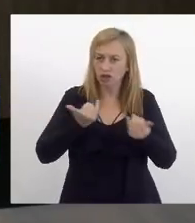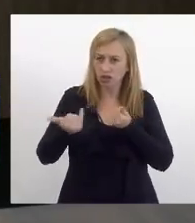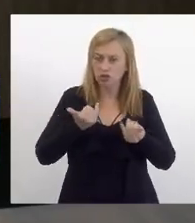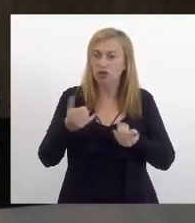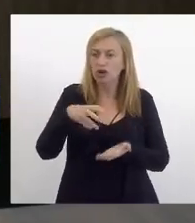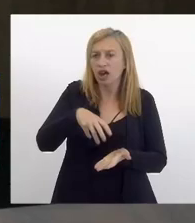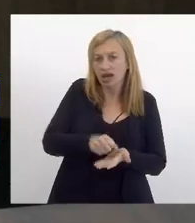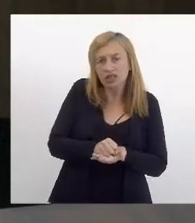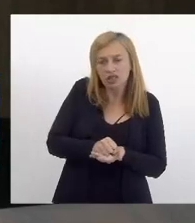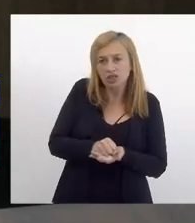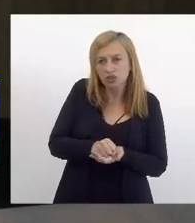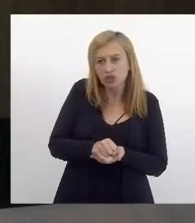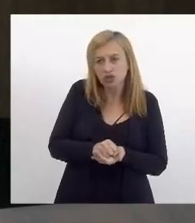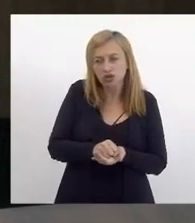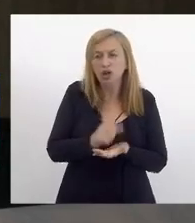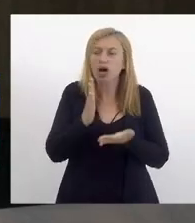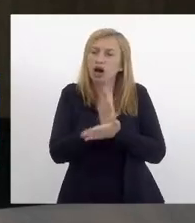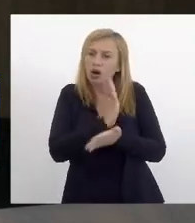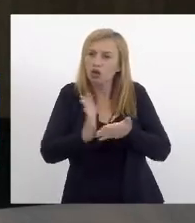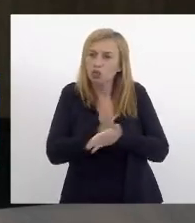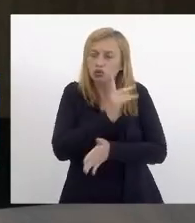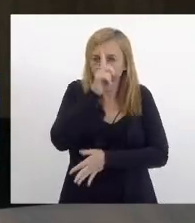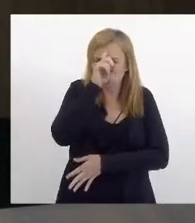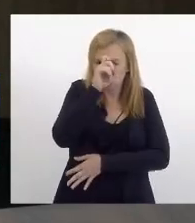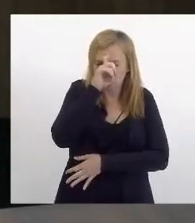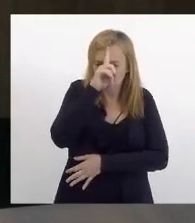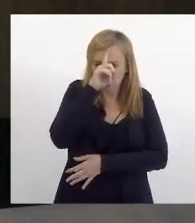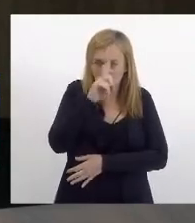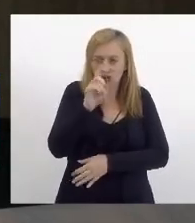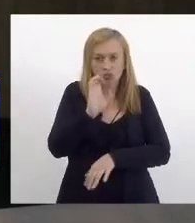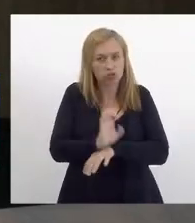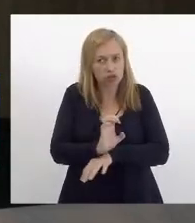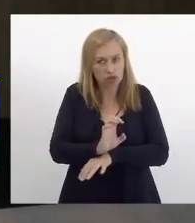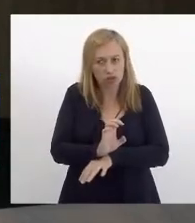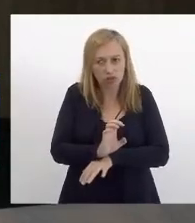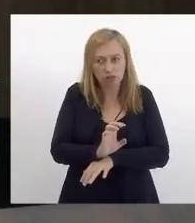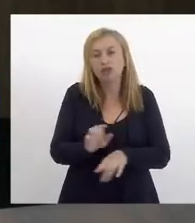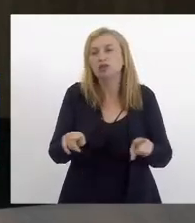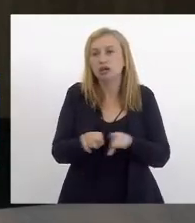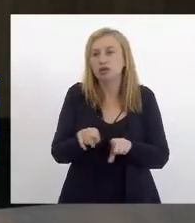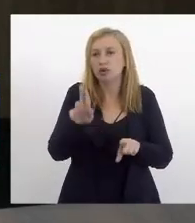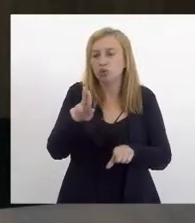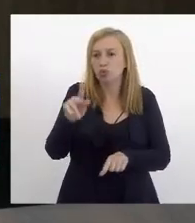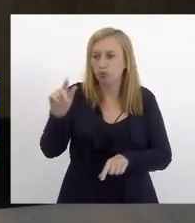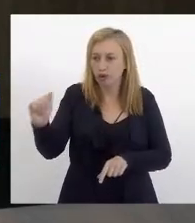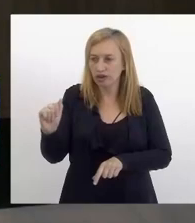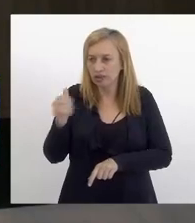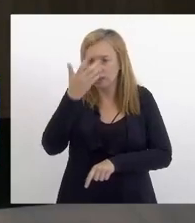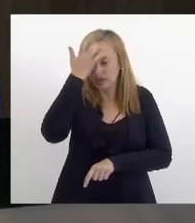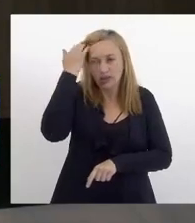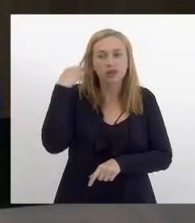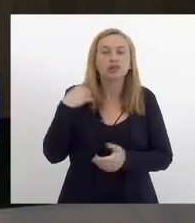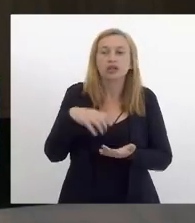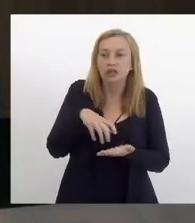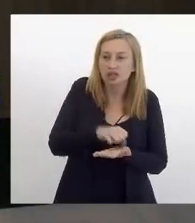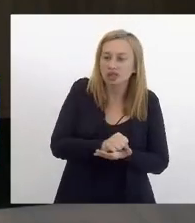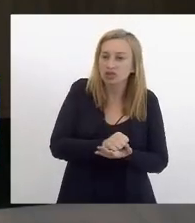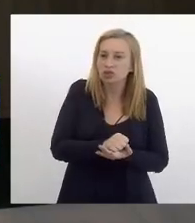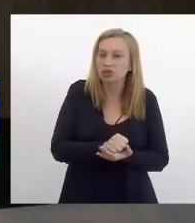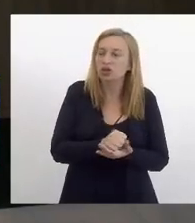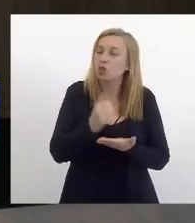registra-se alguns hospitais do estado e UPA também e registra-se